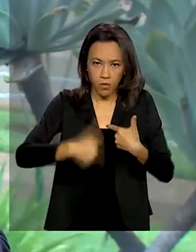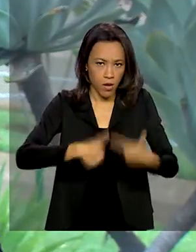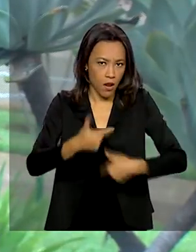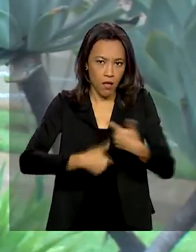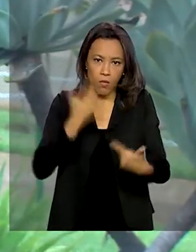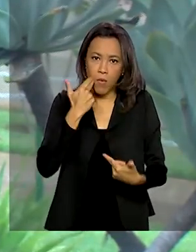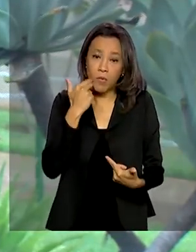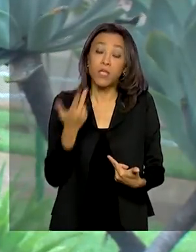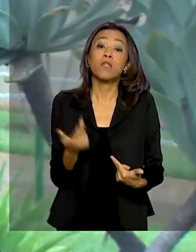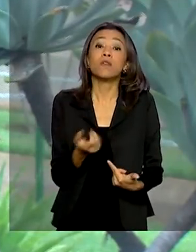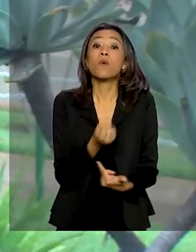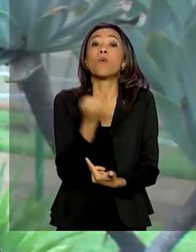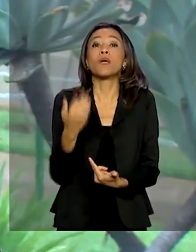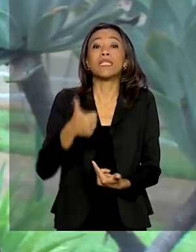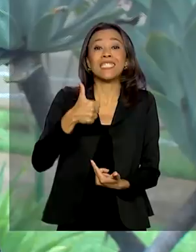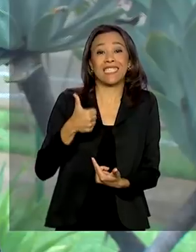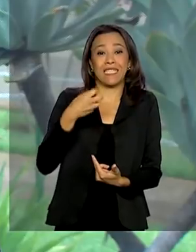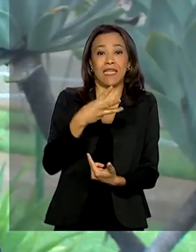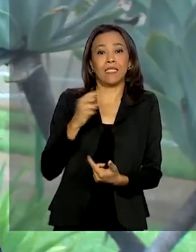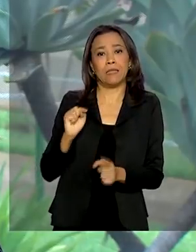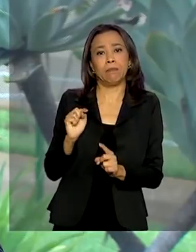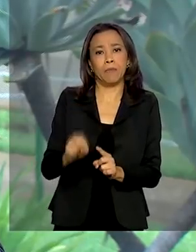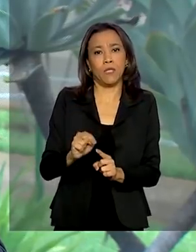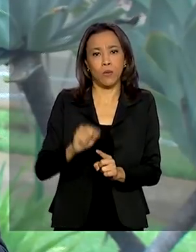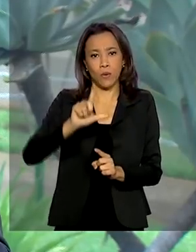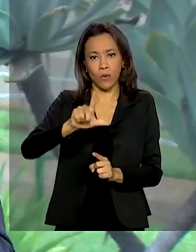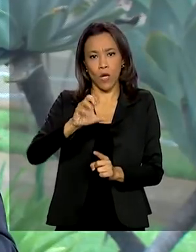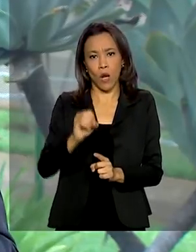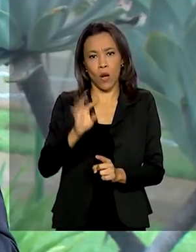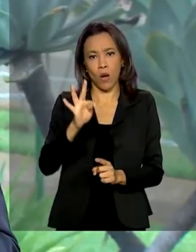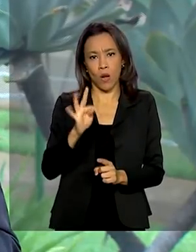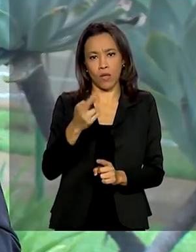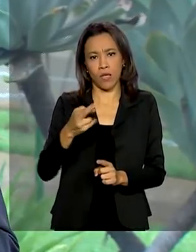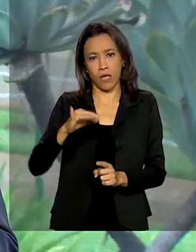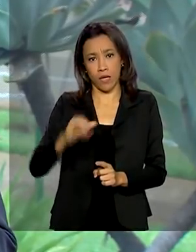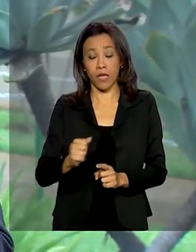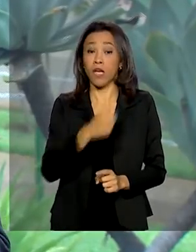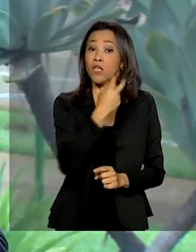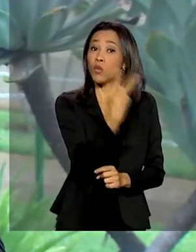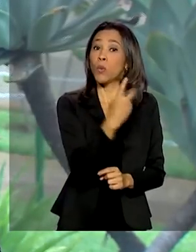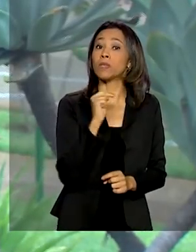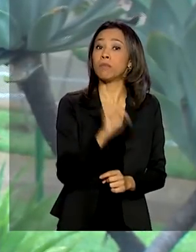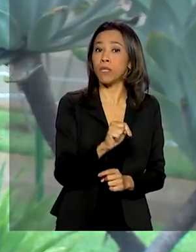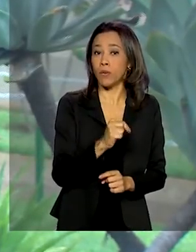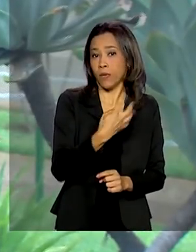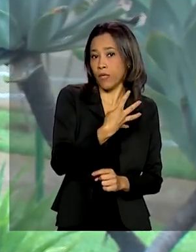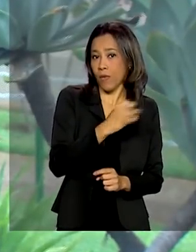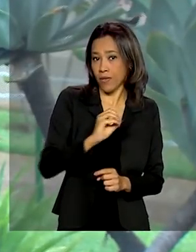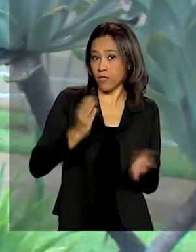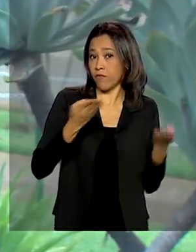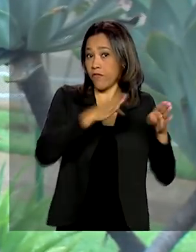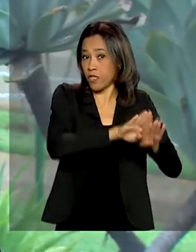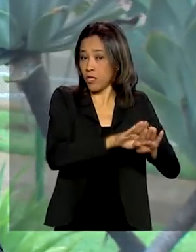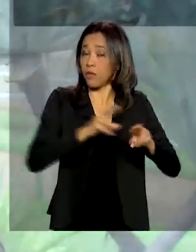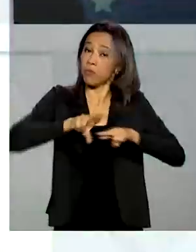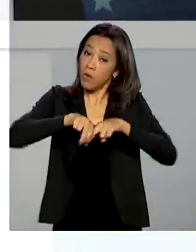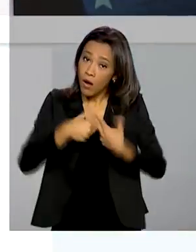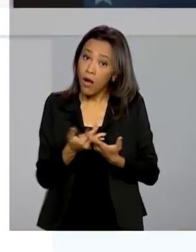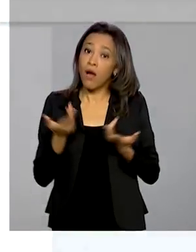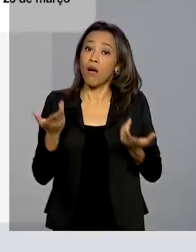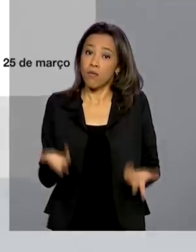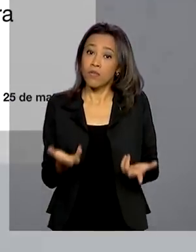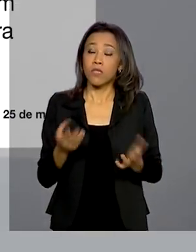existem no país cerca de 13 mil casas lotéricas e pelo menos 2.400 estão fechadas por conta de